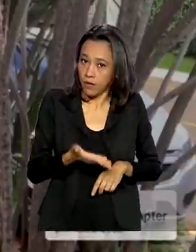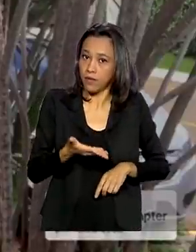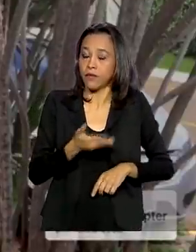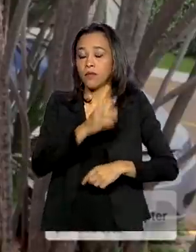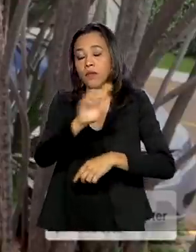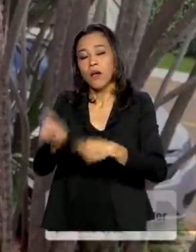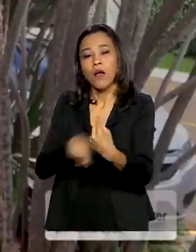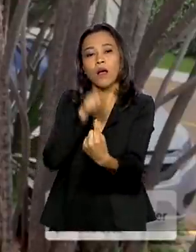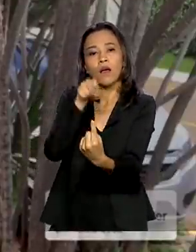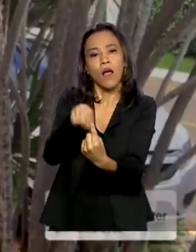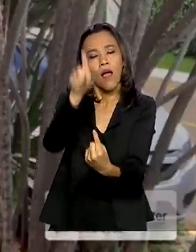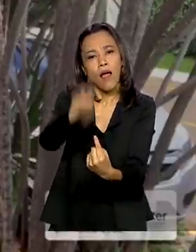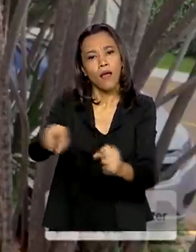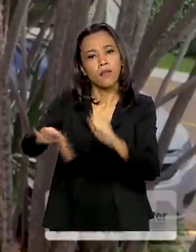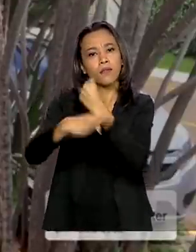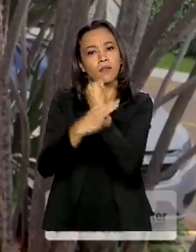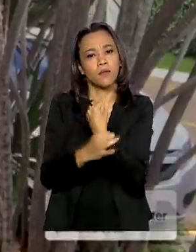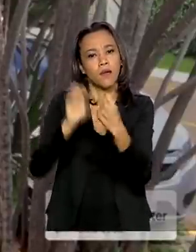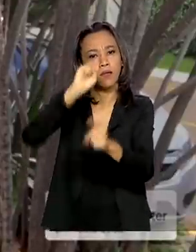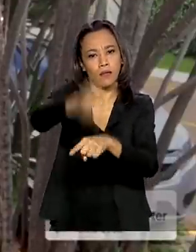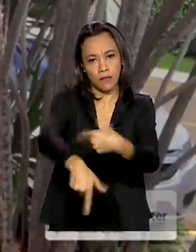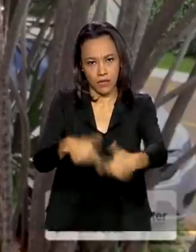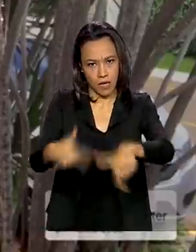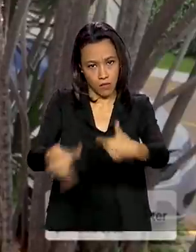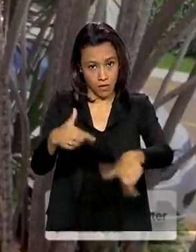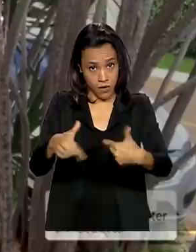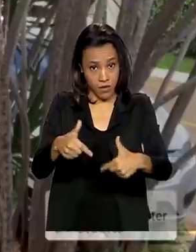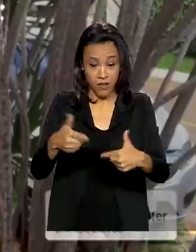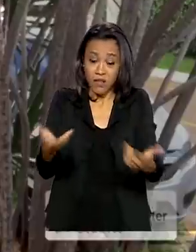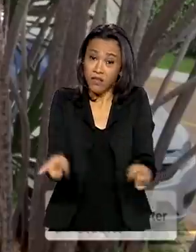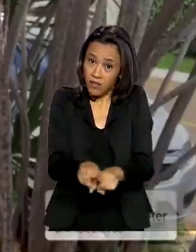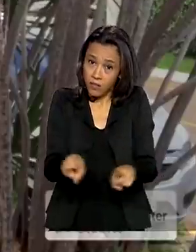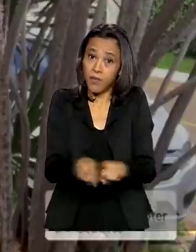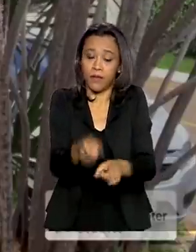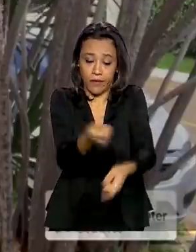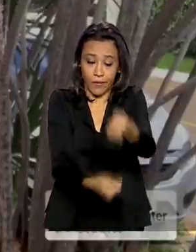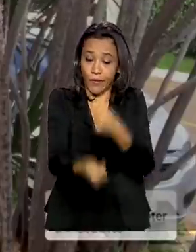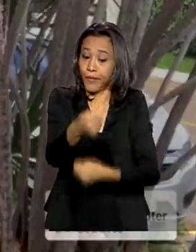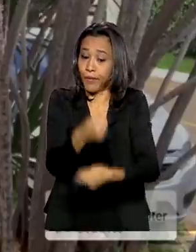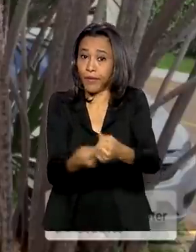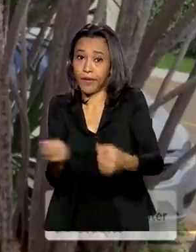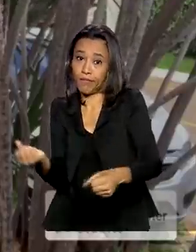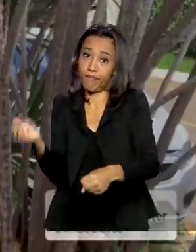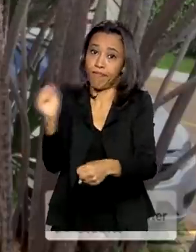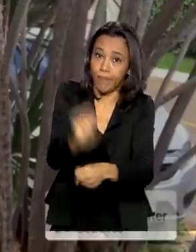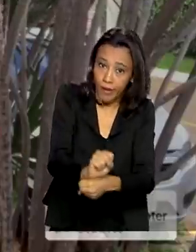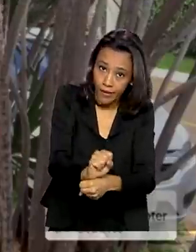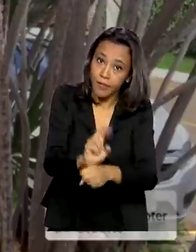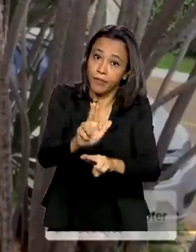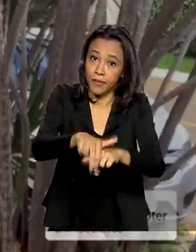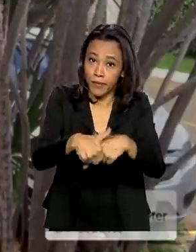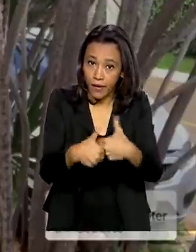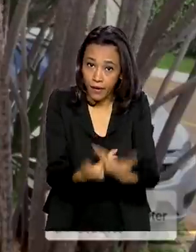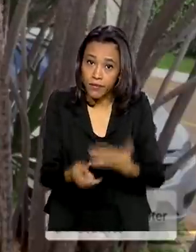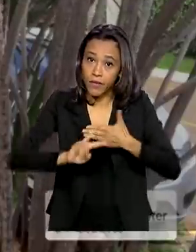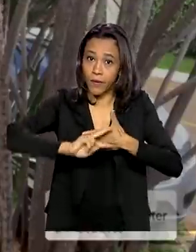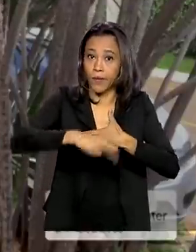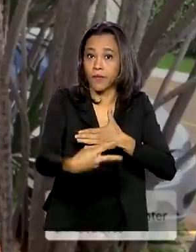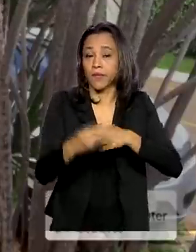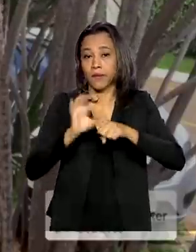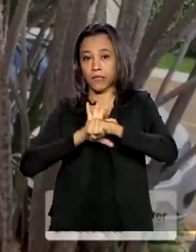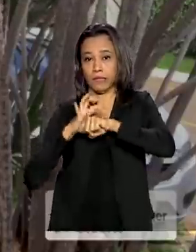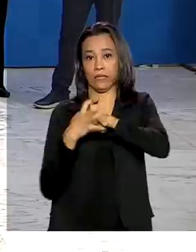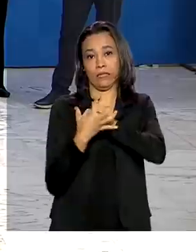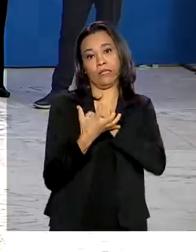metas são garantir empregos e não deixar a economia do país parar por conta dos impactos da Covid